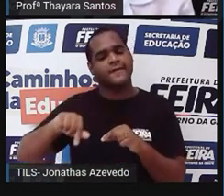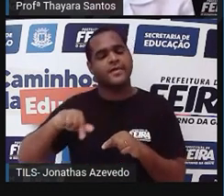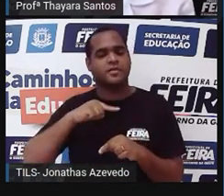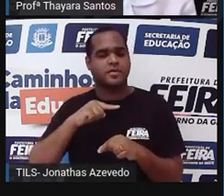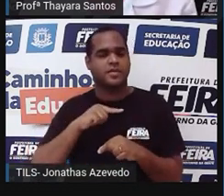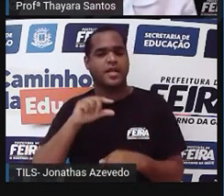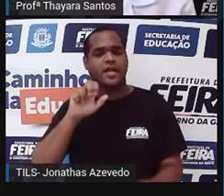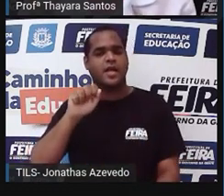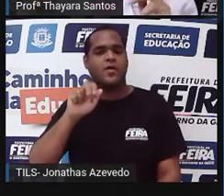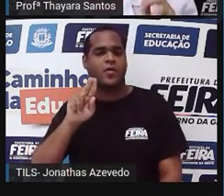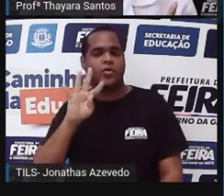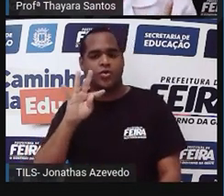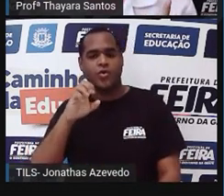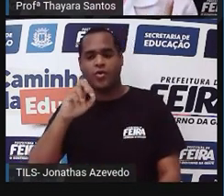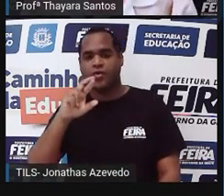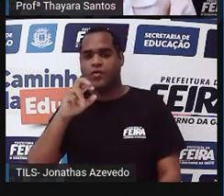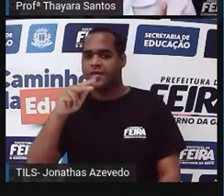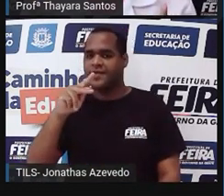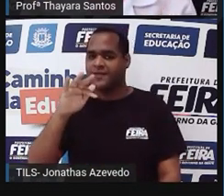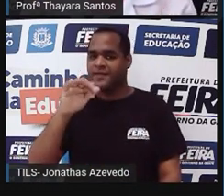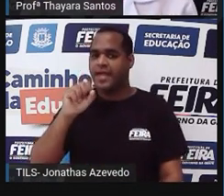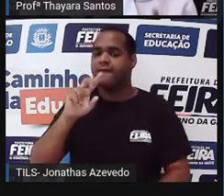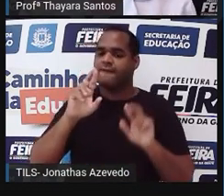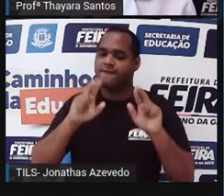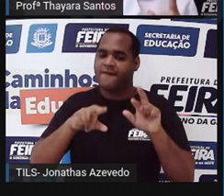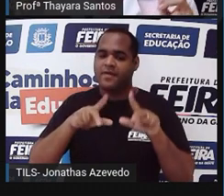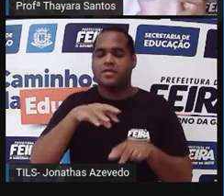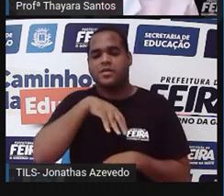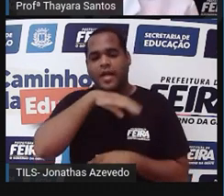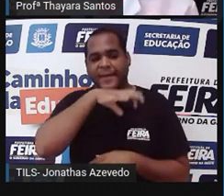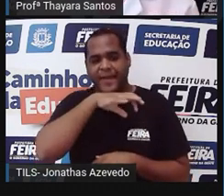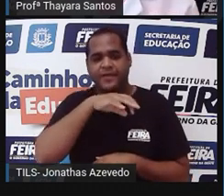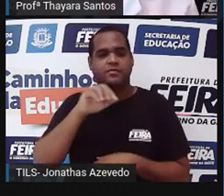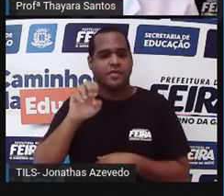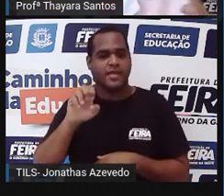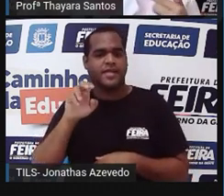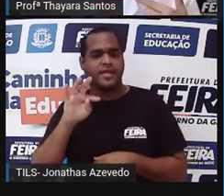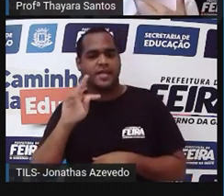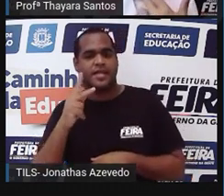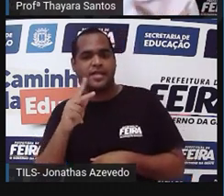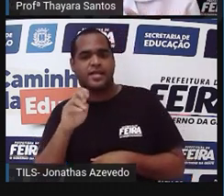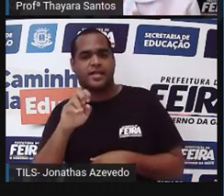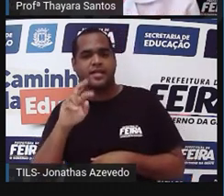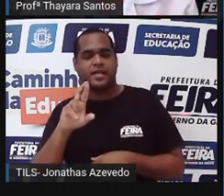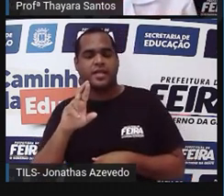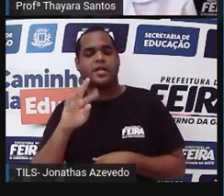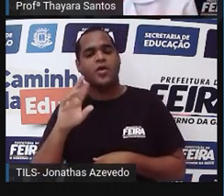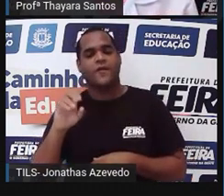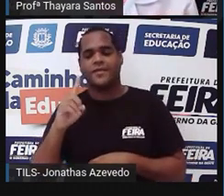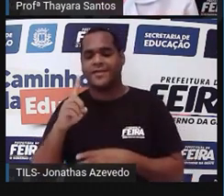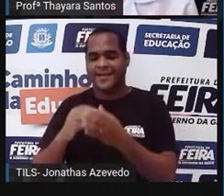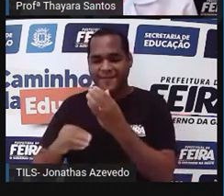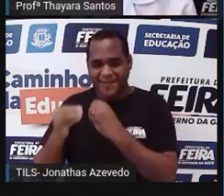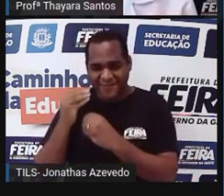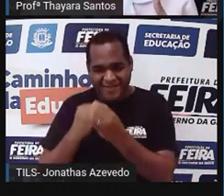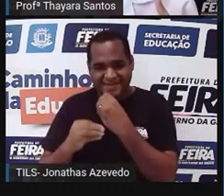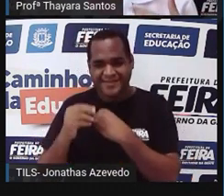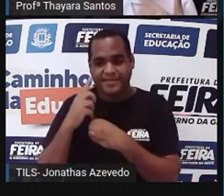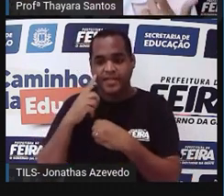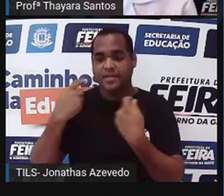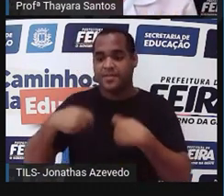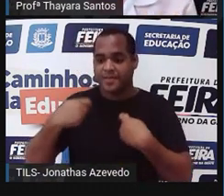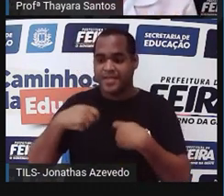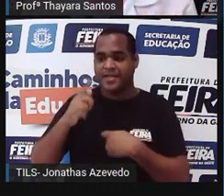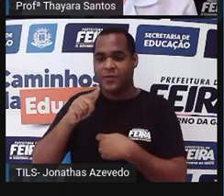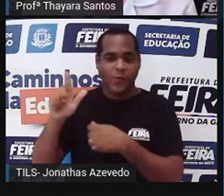autótrofas, diferente dos animais. Os animais são heterótrofos, porque eles não conseguem produzir seu próprio alimento. Eles precisam se